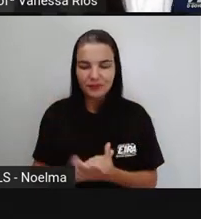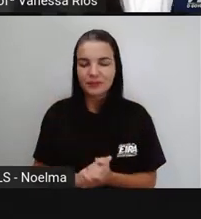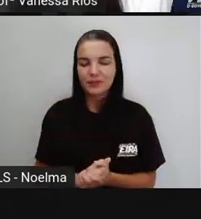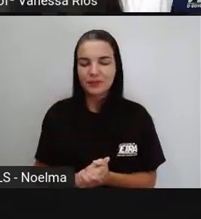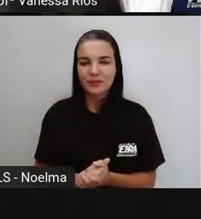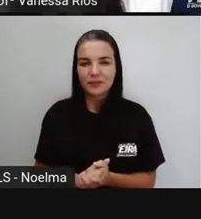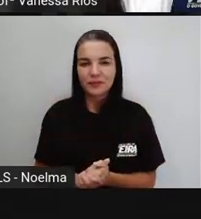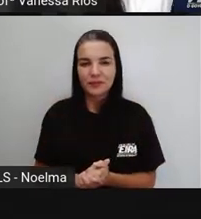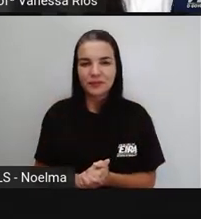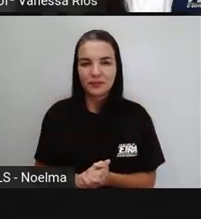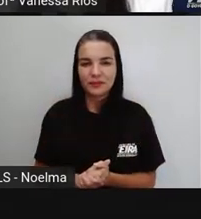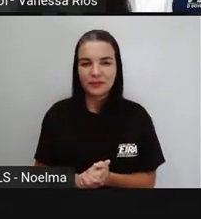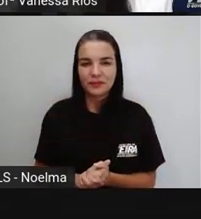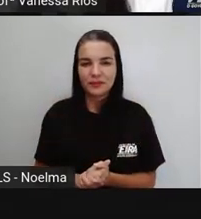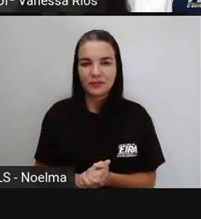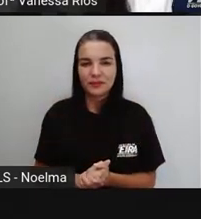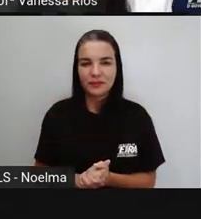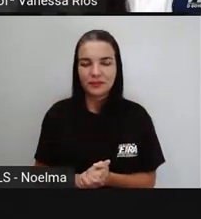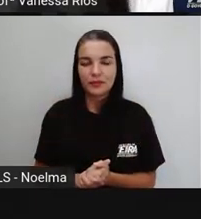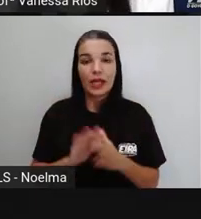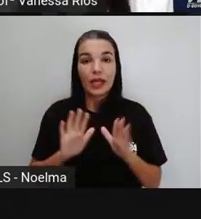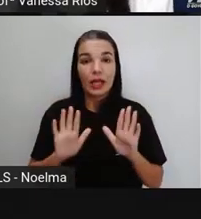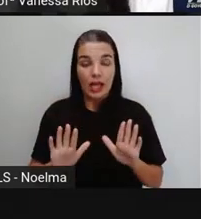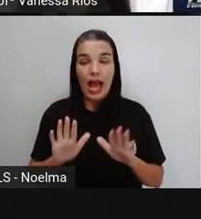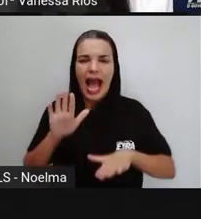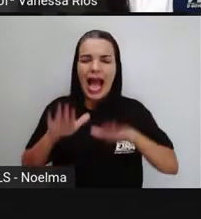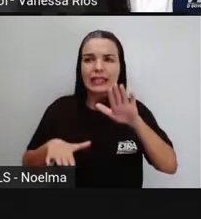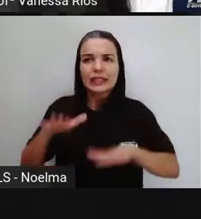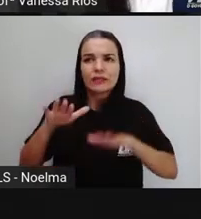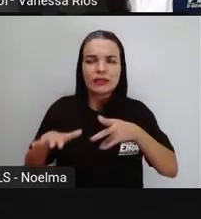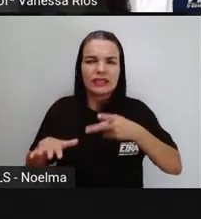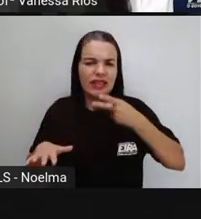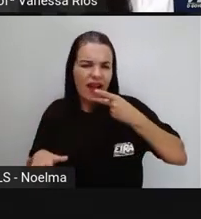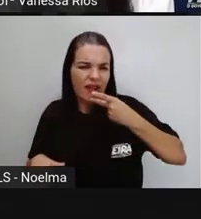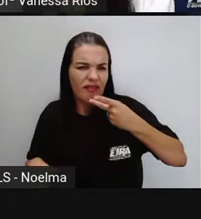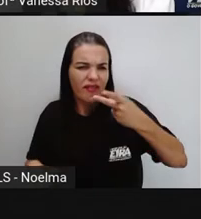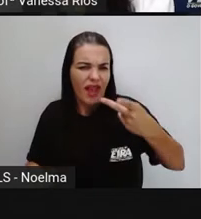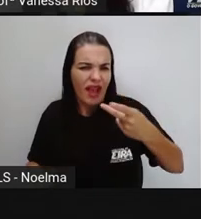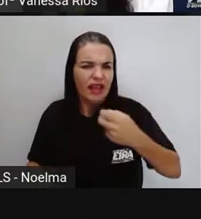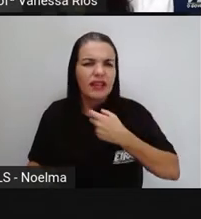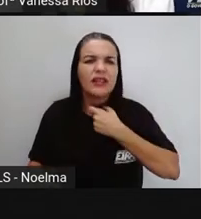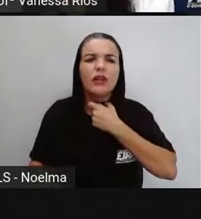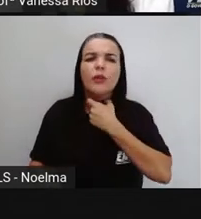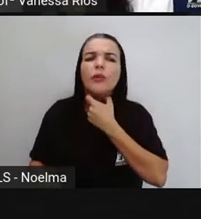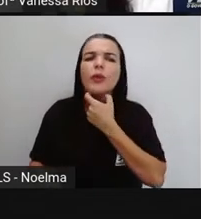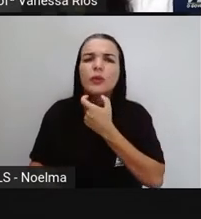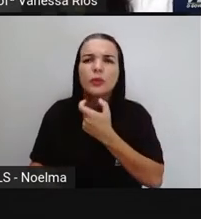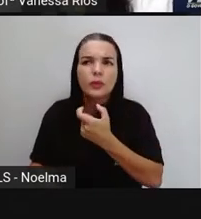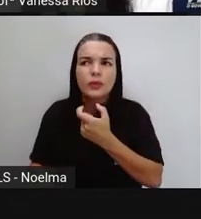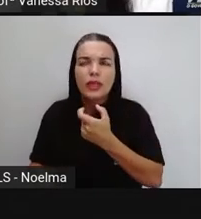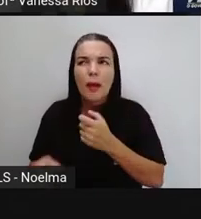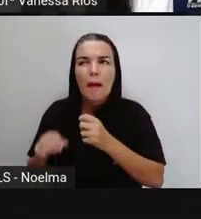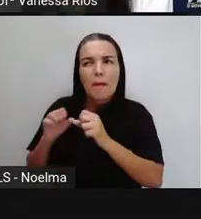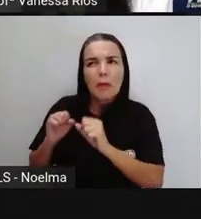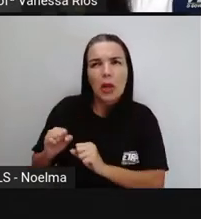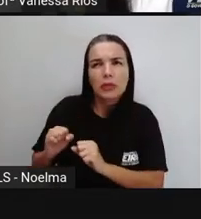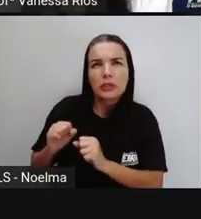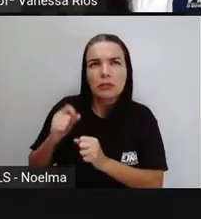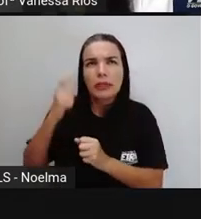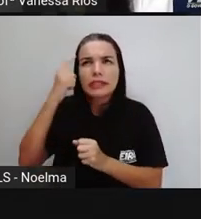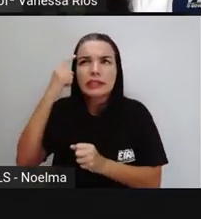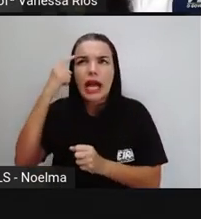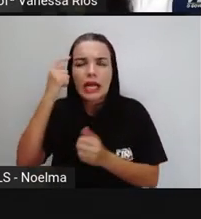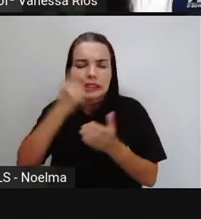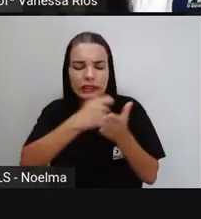tio e o o. Na pronúncia, né? Às vezes nós podemos até pensar que se escreve da mesma forma, mas a precisa